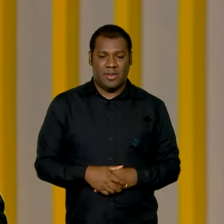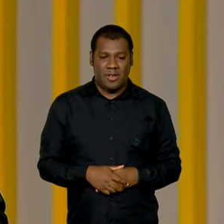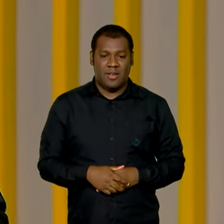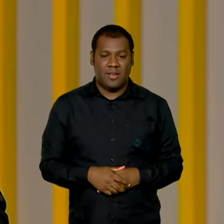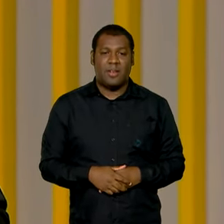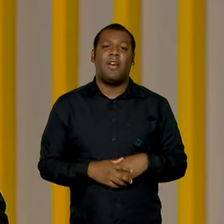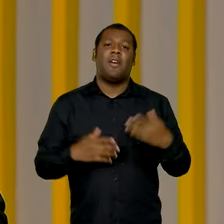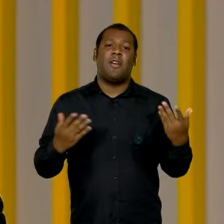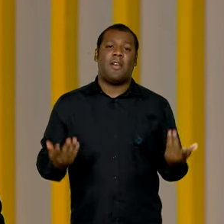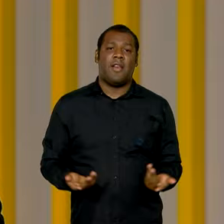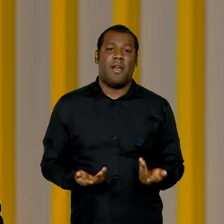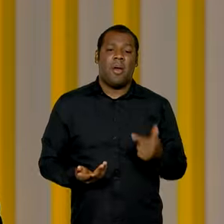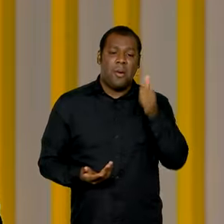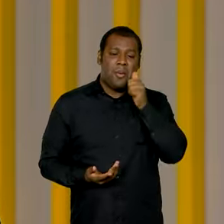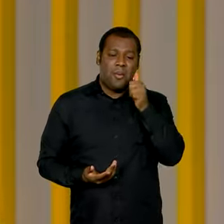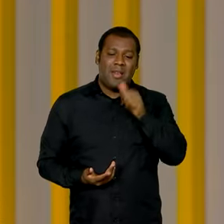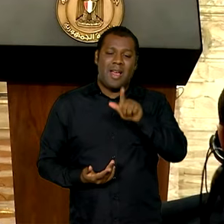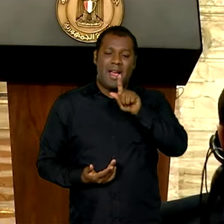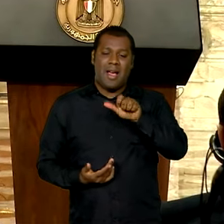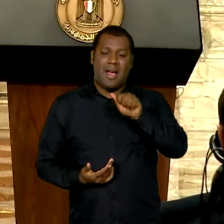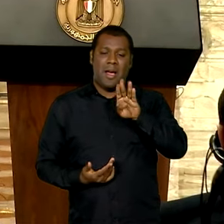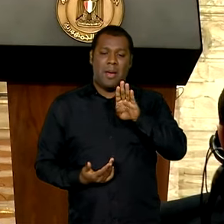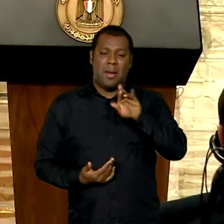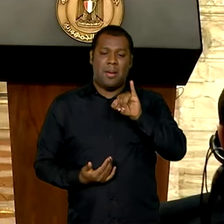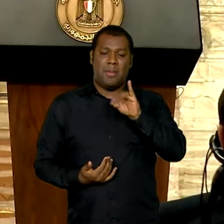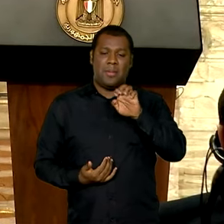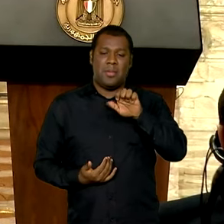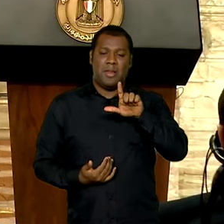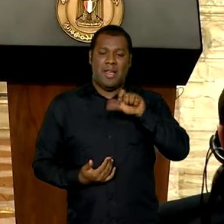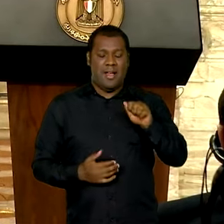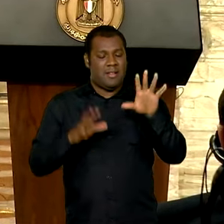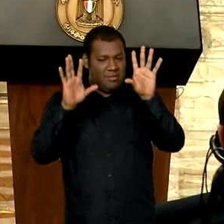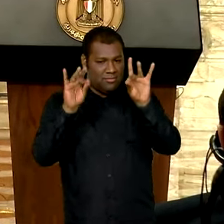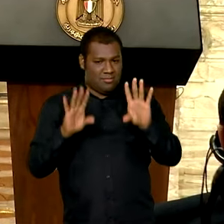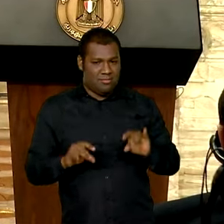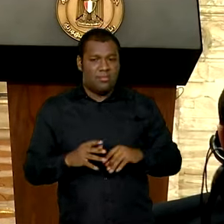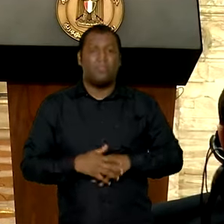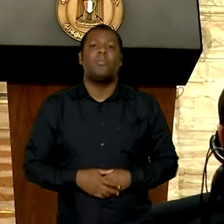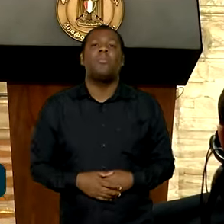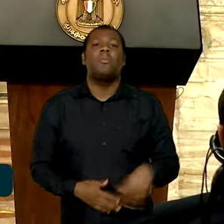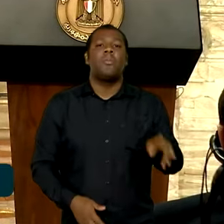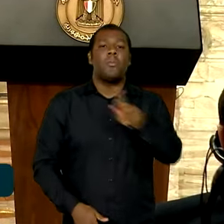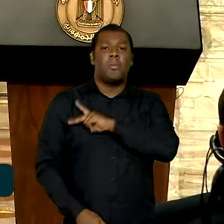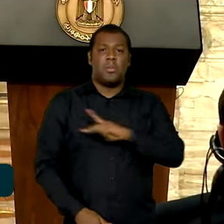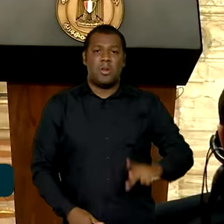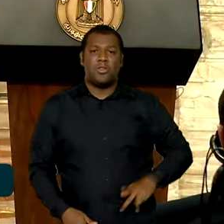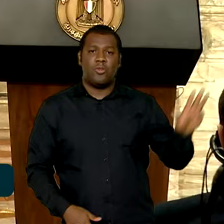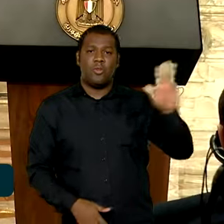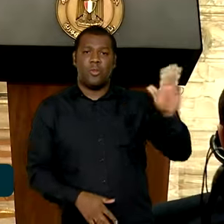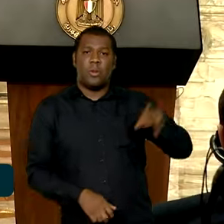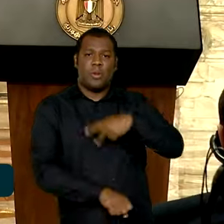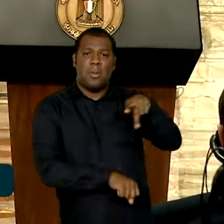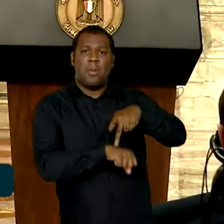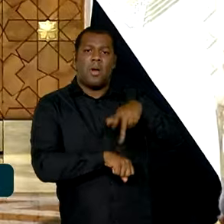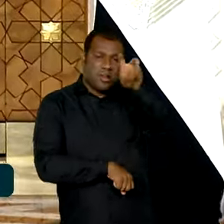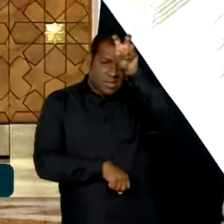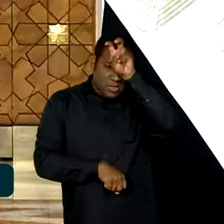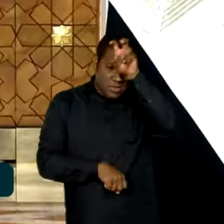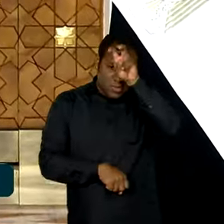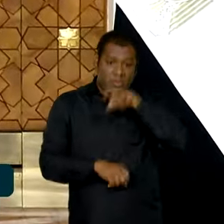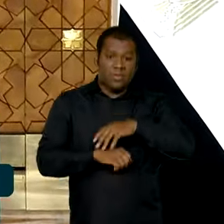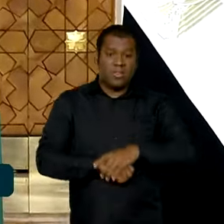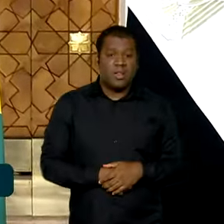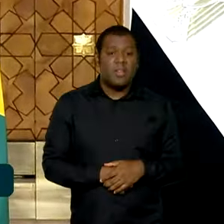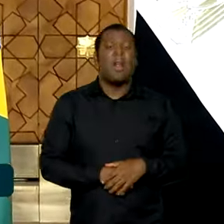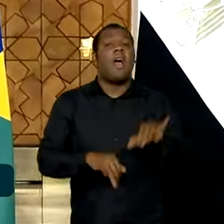do Canal Gov, Gabriela Noronha. Durante o pronunciamento à imprensa no Egito, o presidente Lula voltou